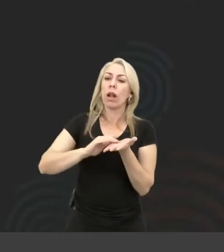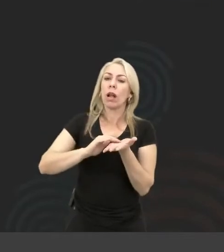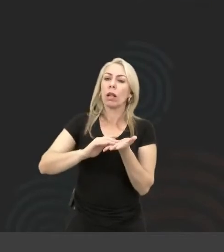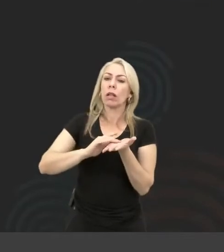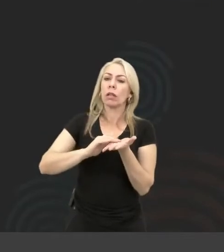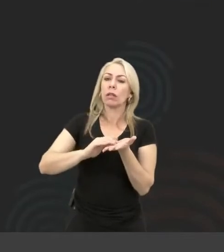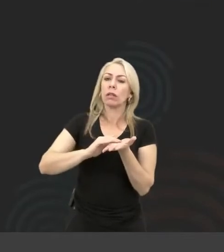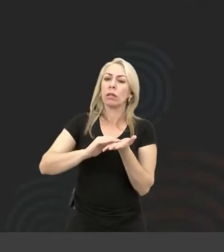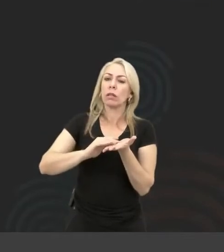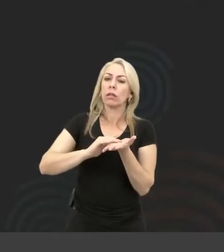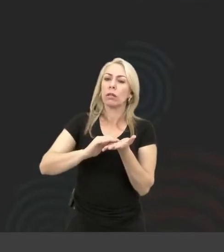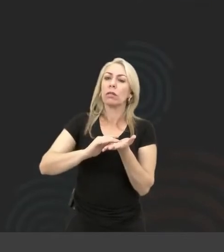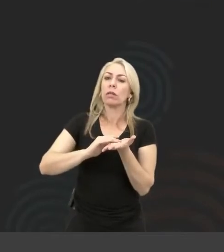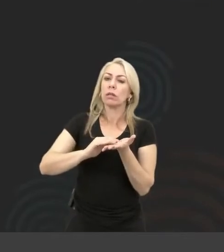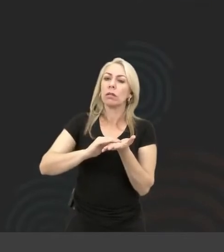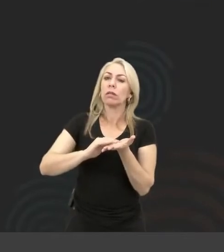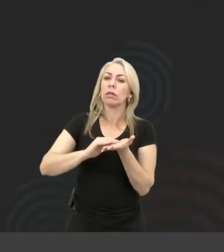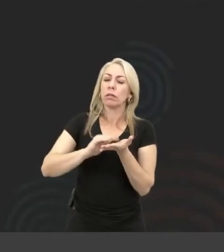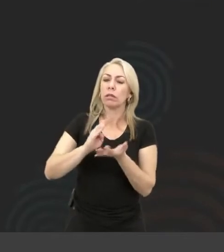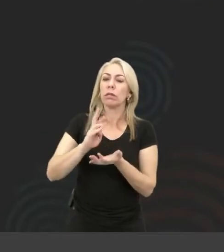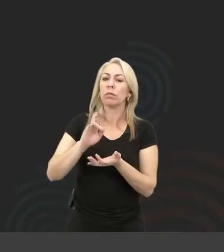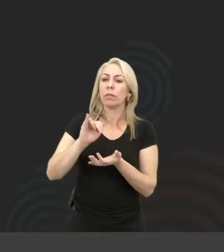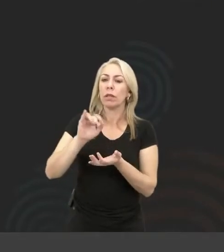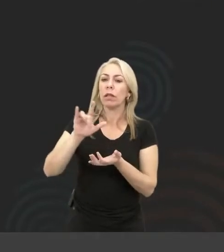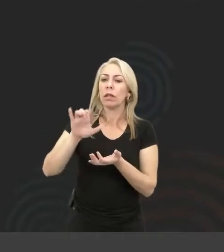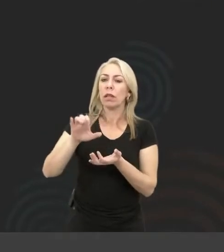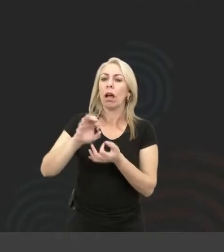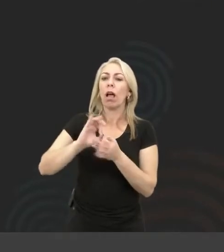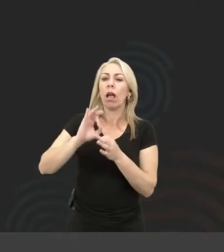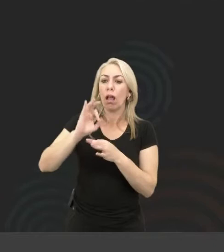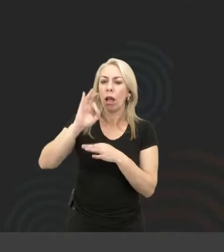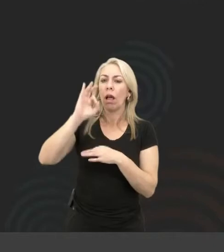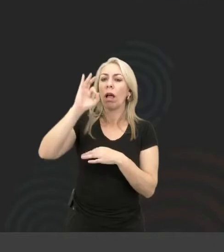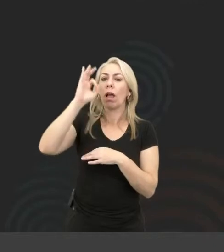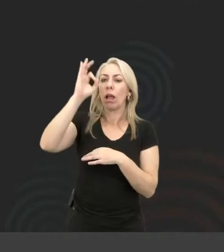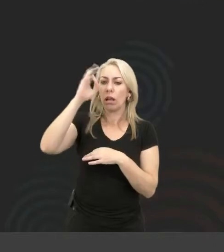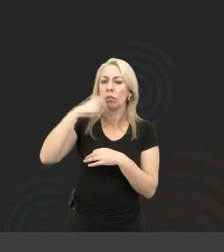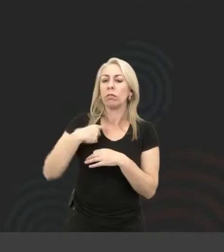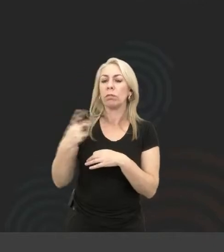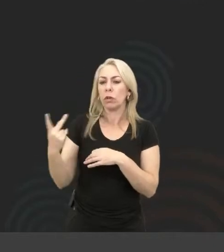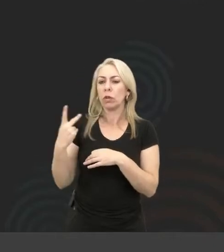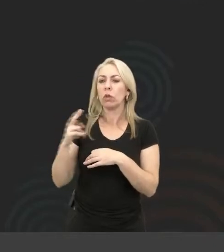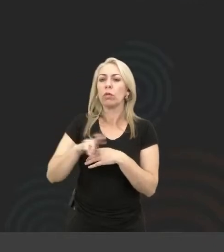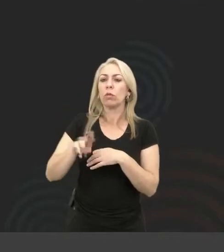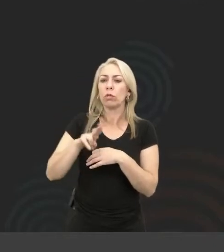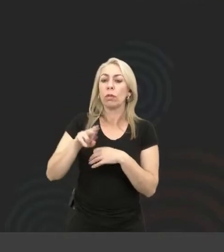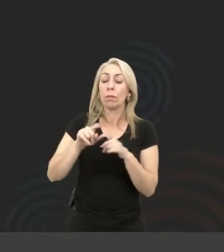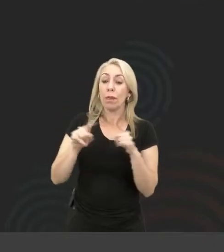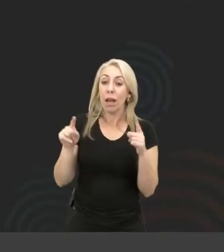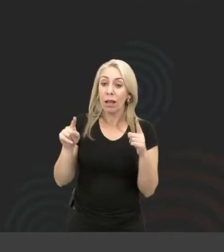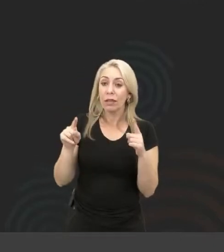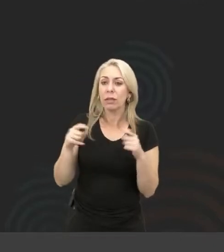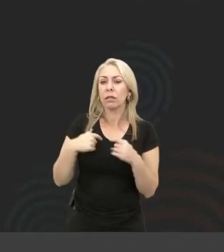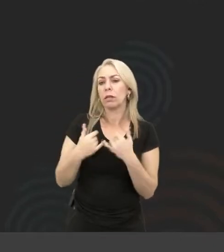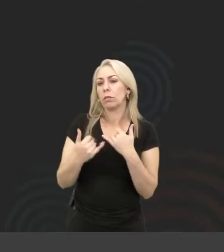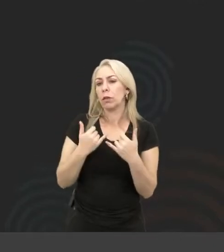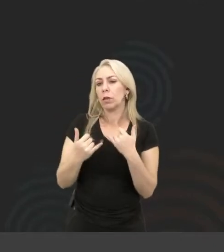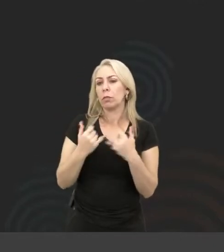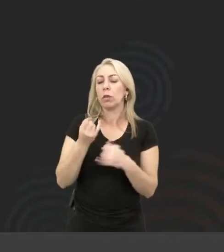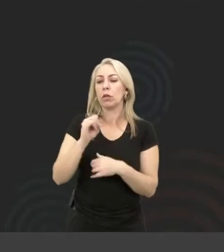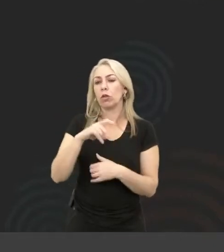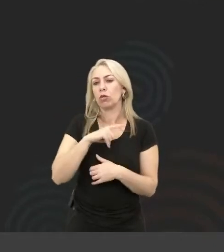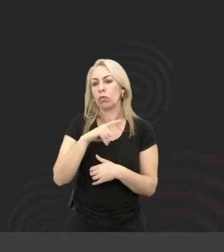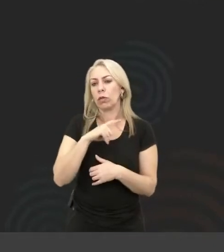O braile é um negócio muito extenso, muito extenso. Então, por exemplo, se eu